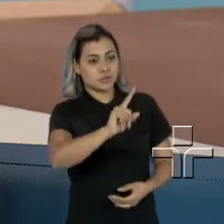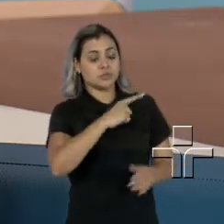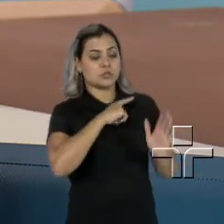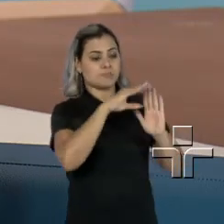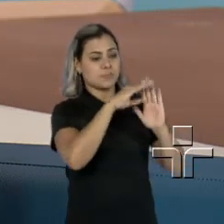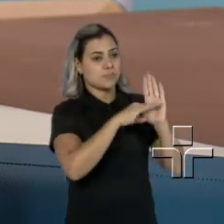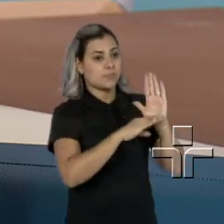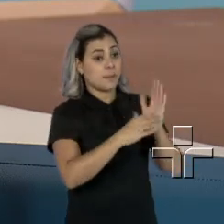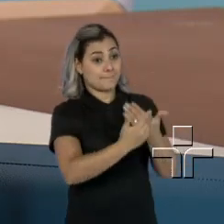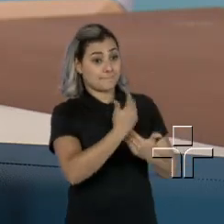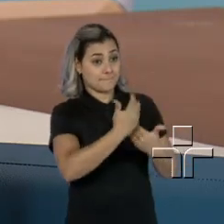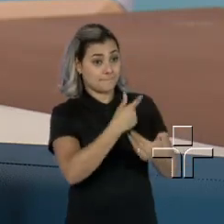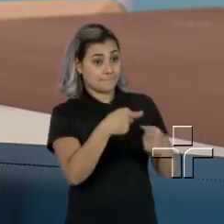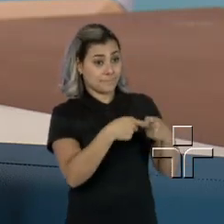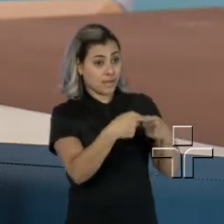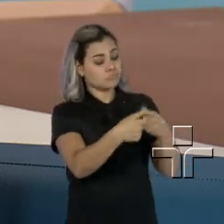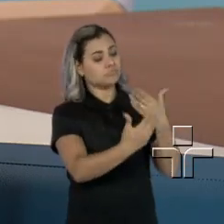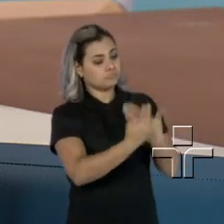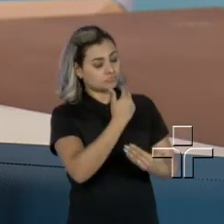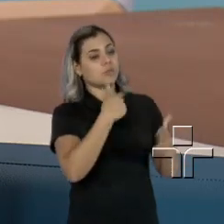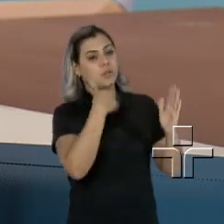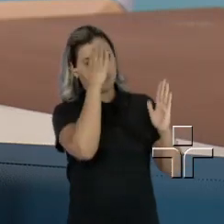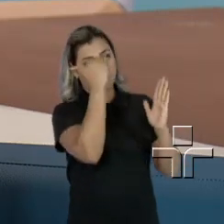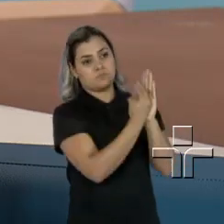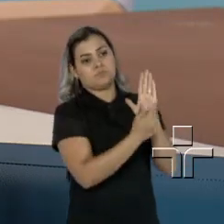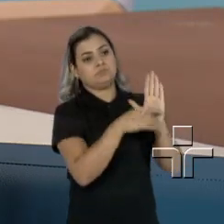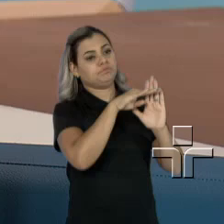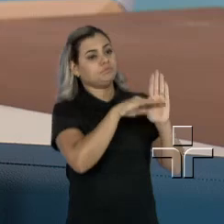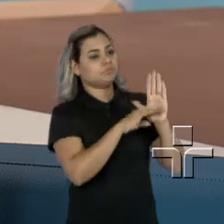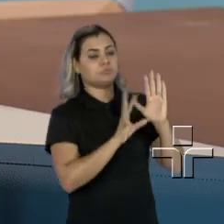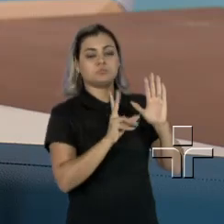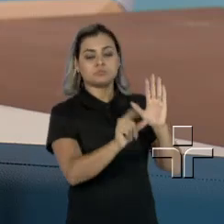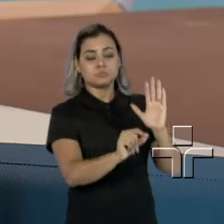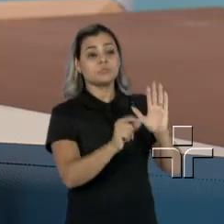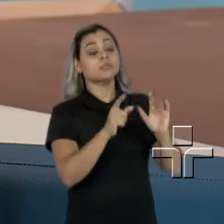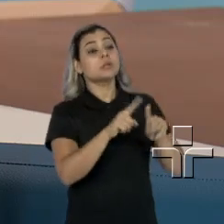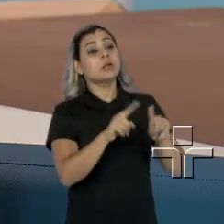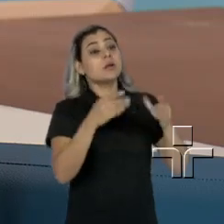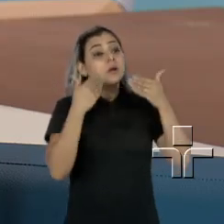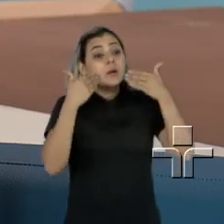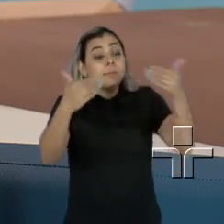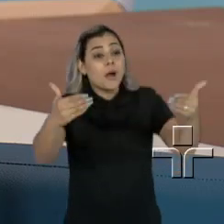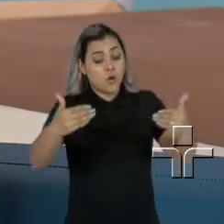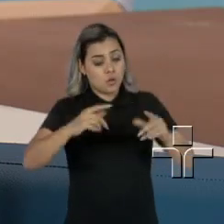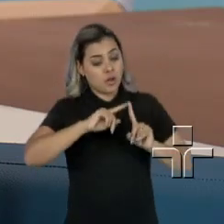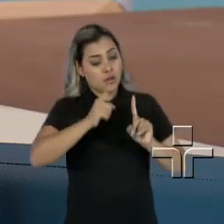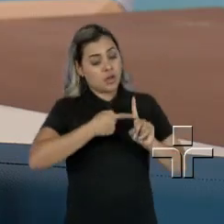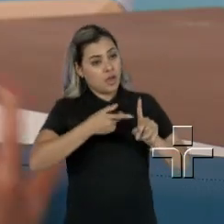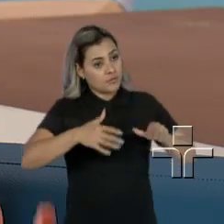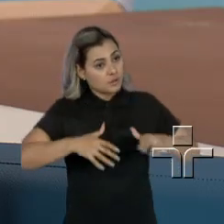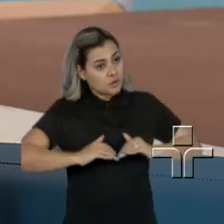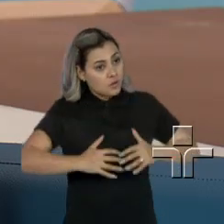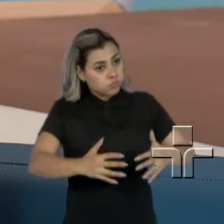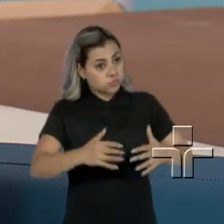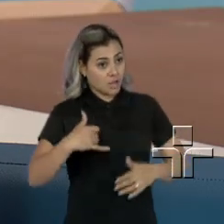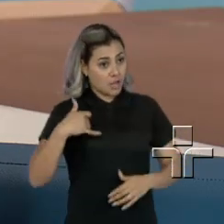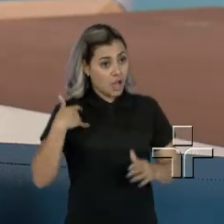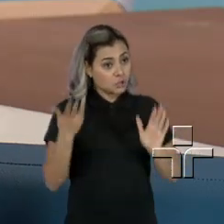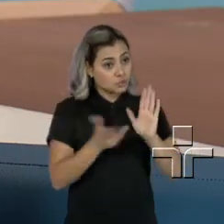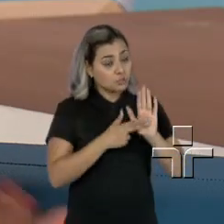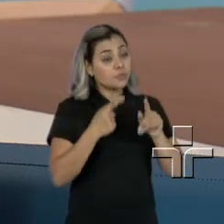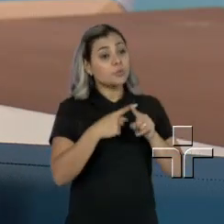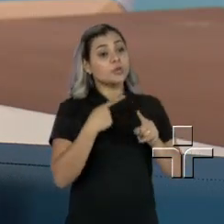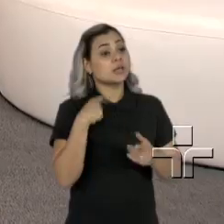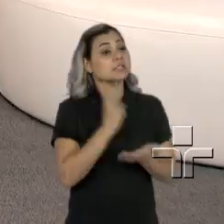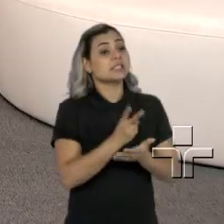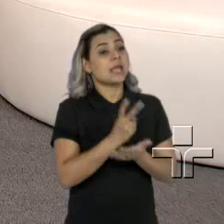agenda. Quando eu apresentei minha gravidez publicamente, na verdade as pessoas não sabiam quanta idade eu tinha porque eu